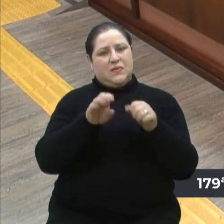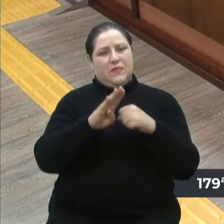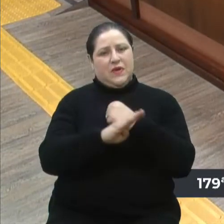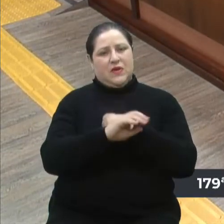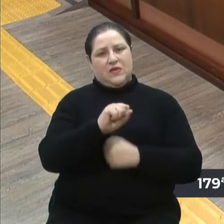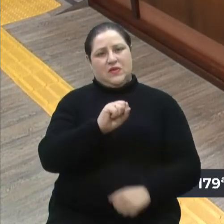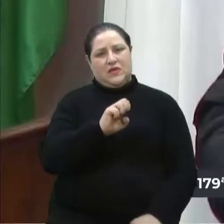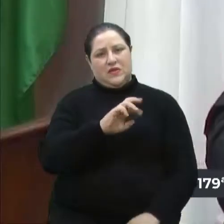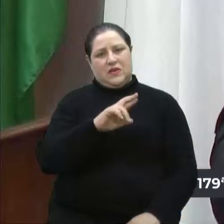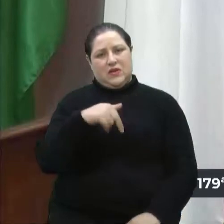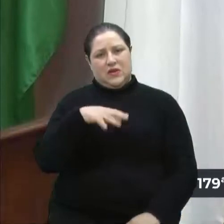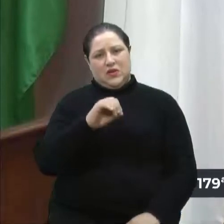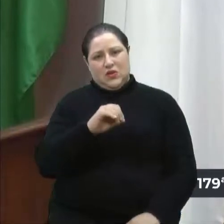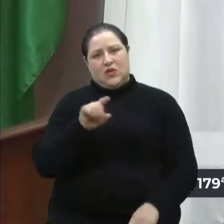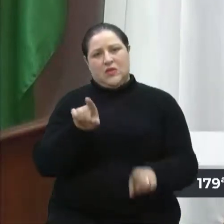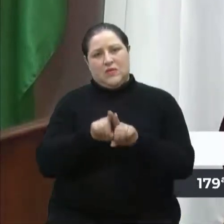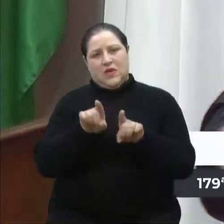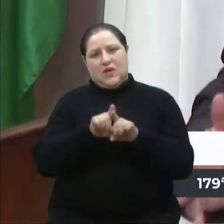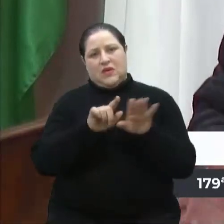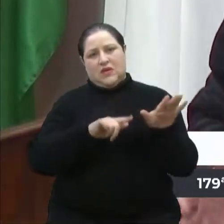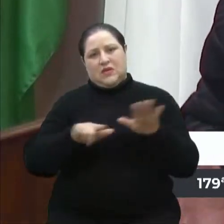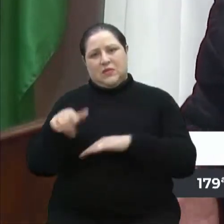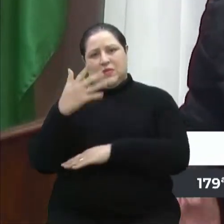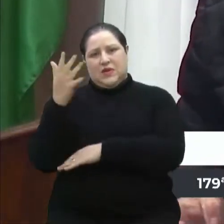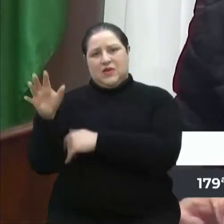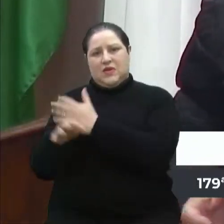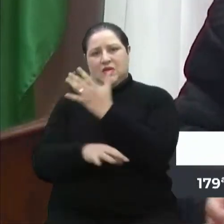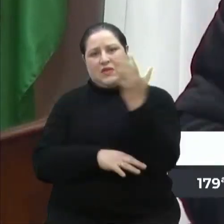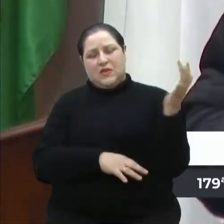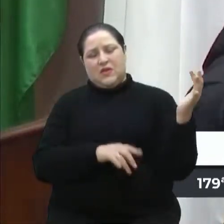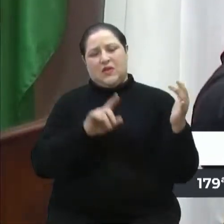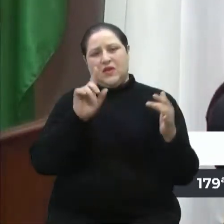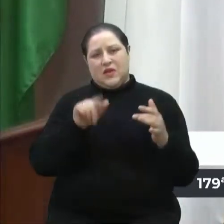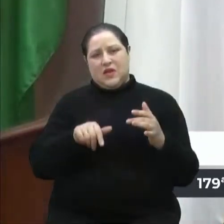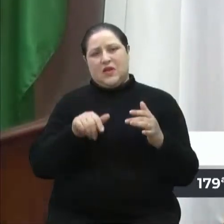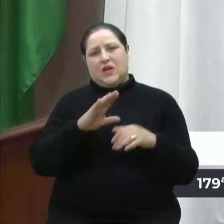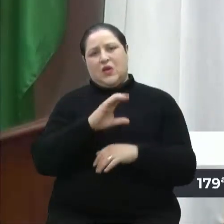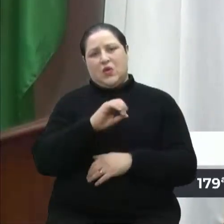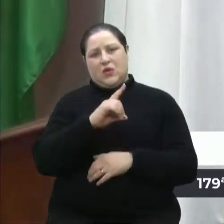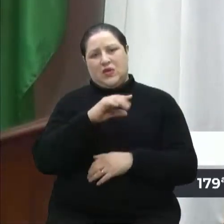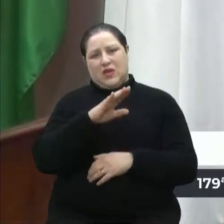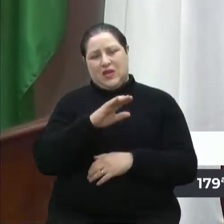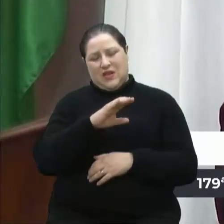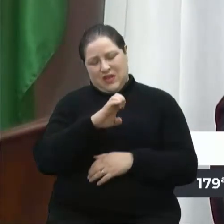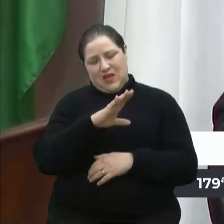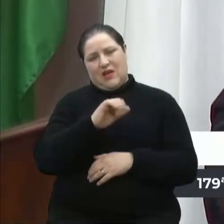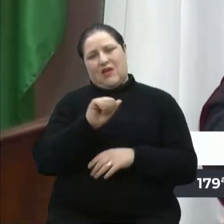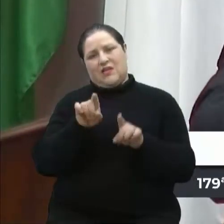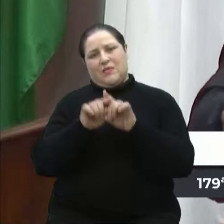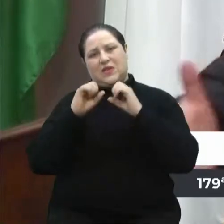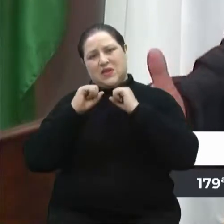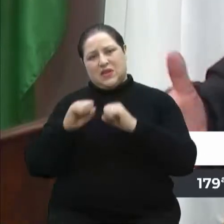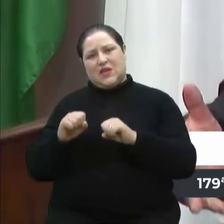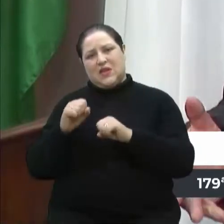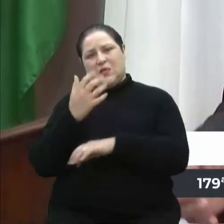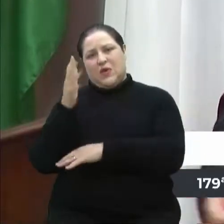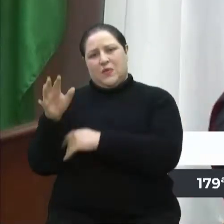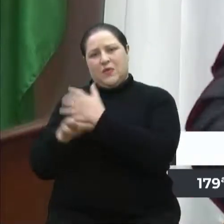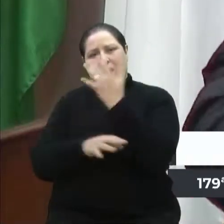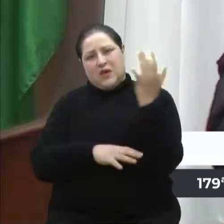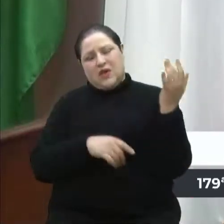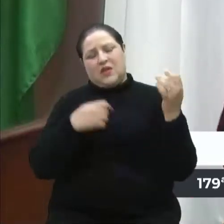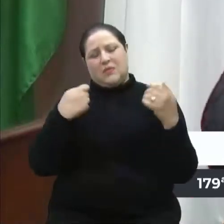fazendo o seu trabalho, não pode ser Semana do Enxuga-Gelo. A sociedade precisa se conscientizar. Se conscientizar.